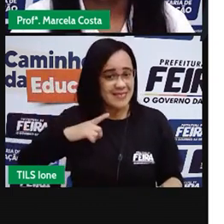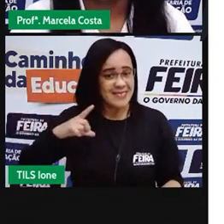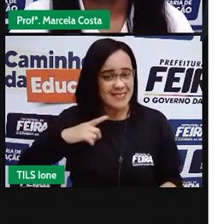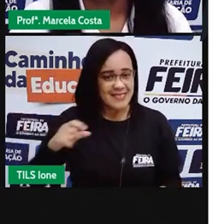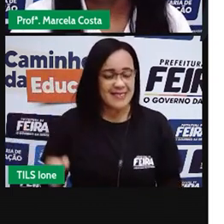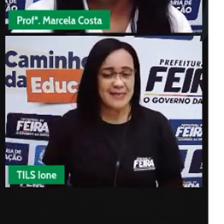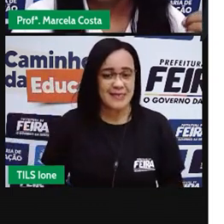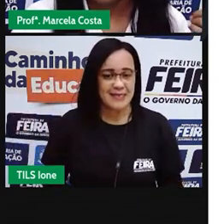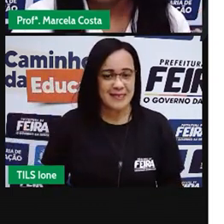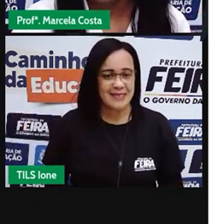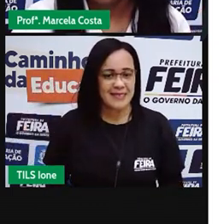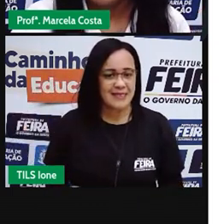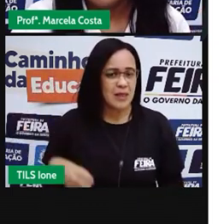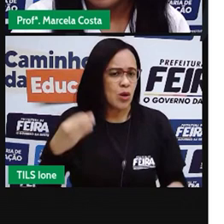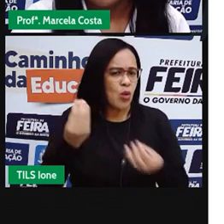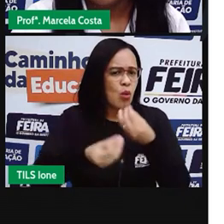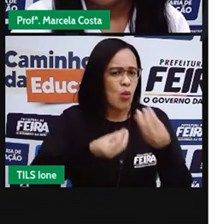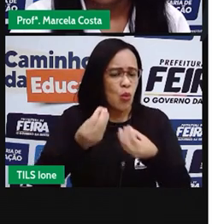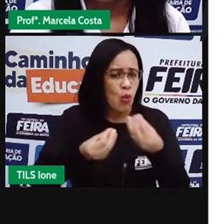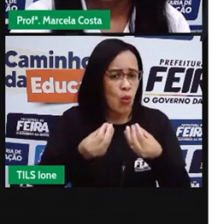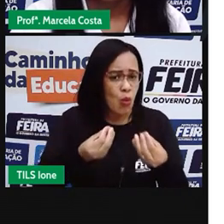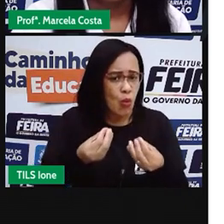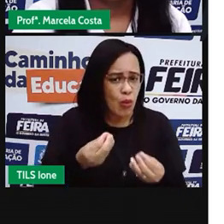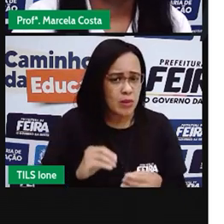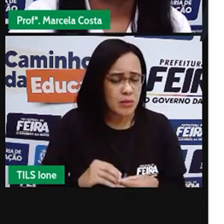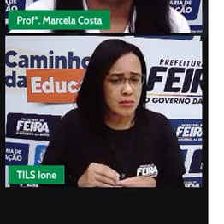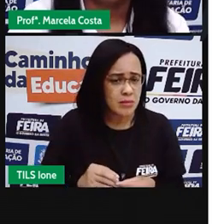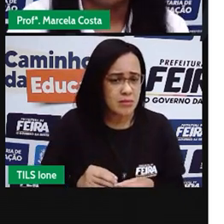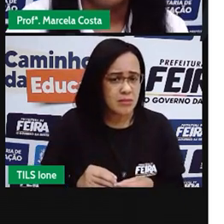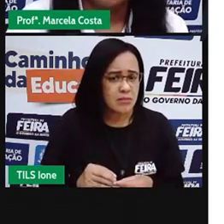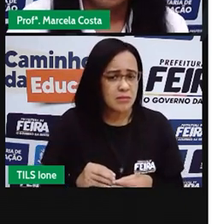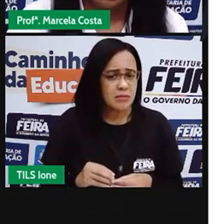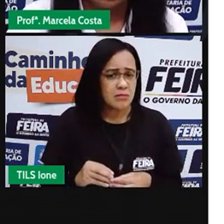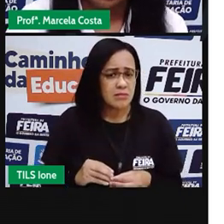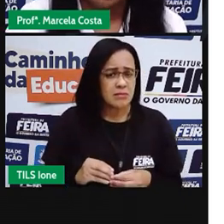aberta lá no final do século...